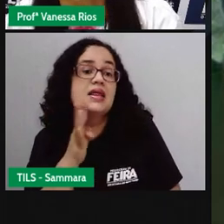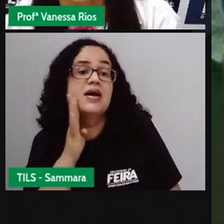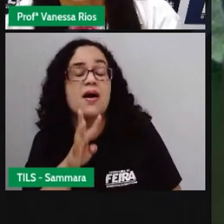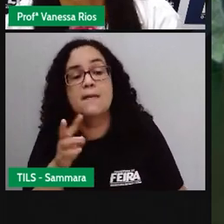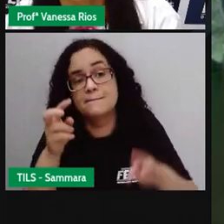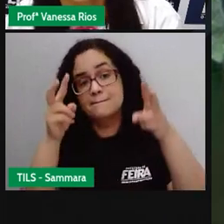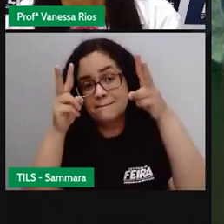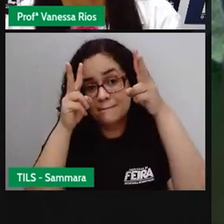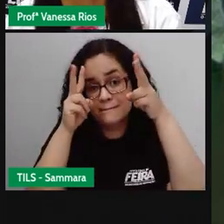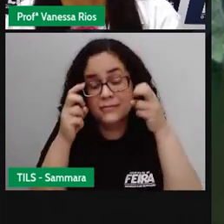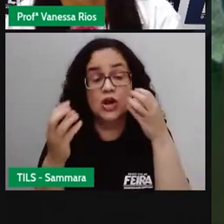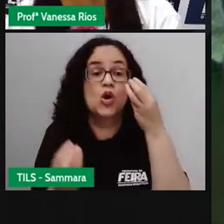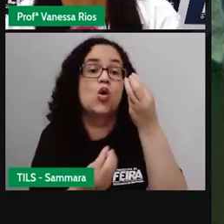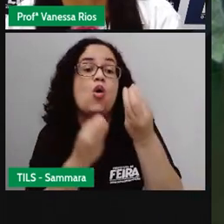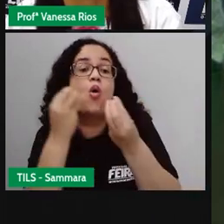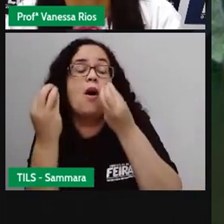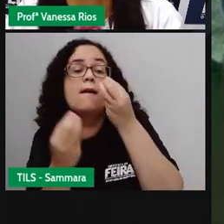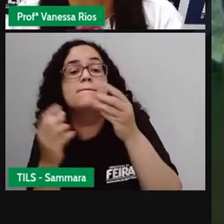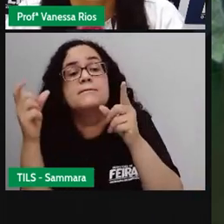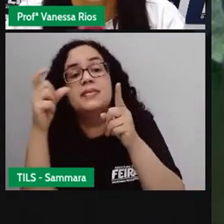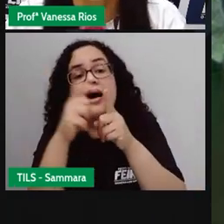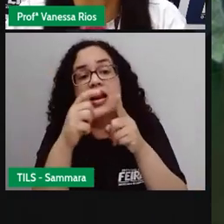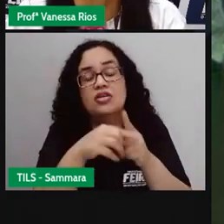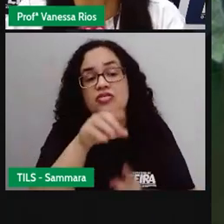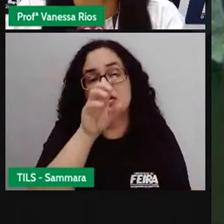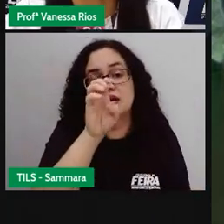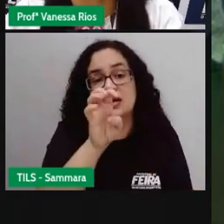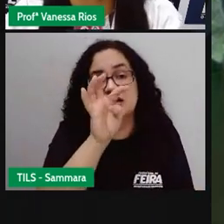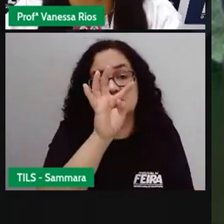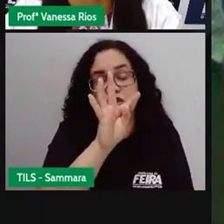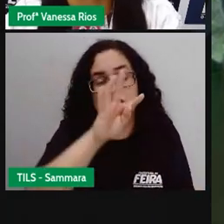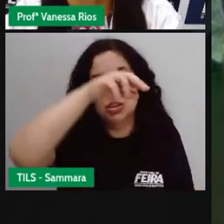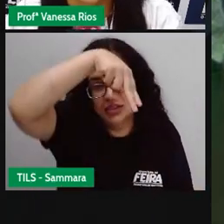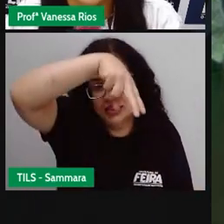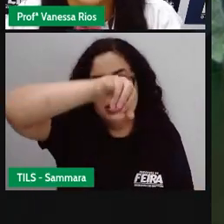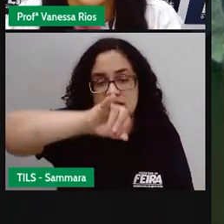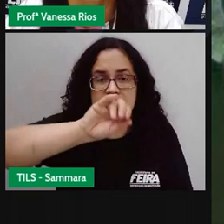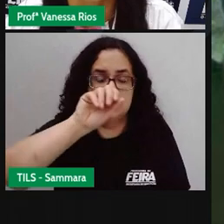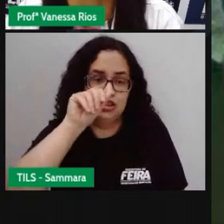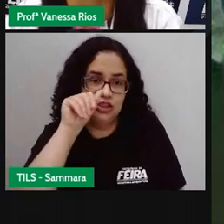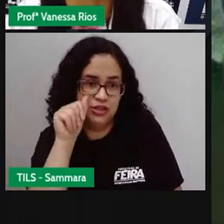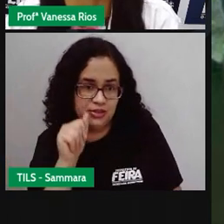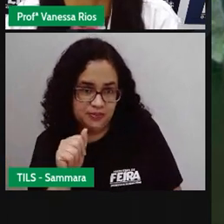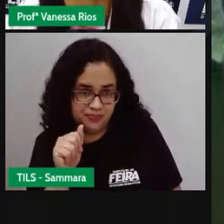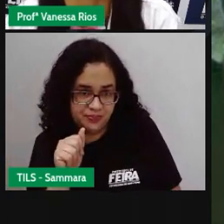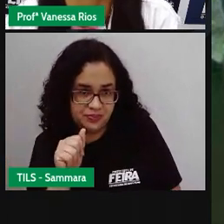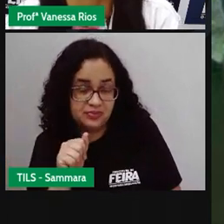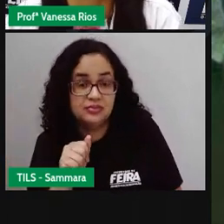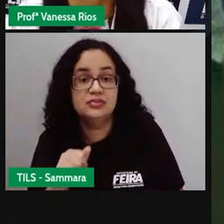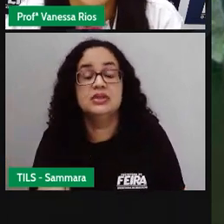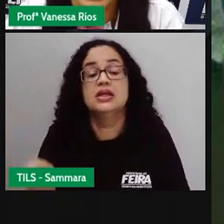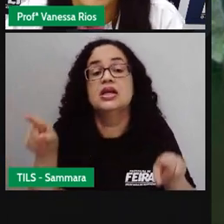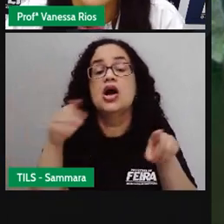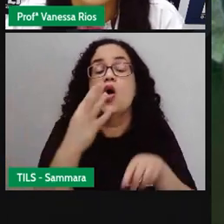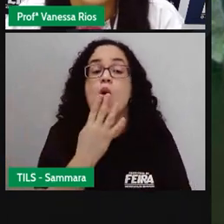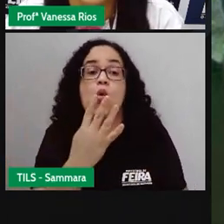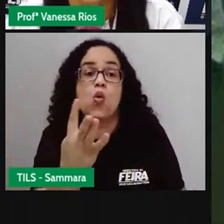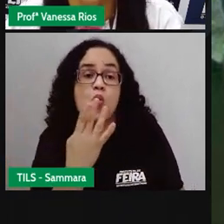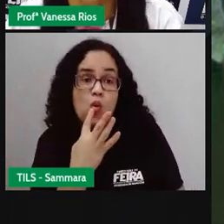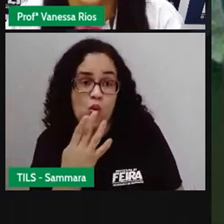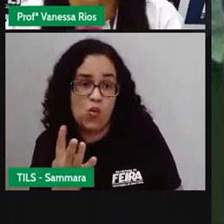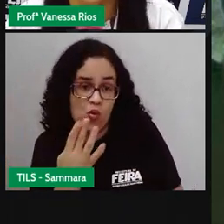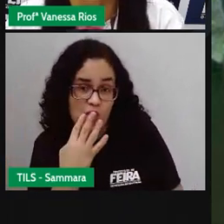observar como a palavra etnia às vezes está ligada com a palavra raça e está ligada com também cor da pele